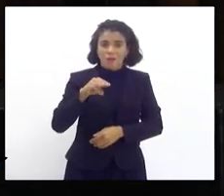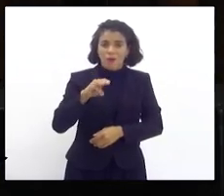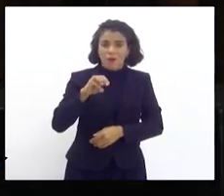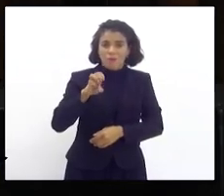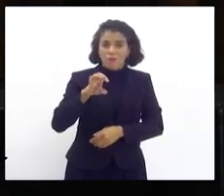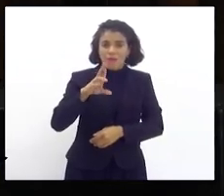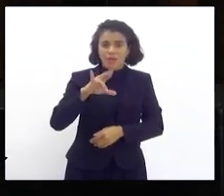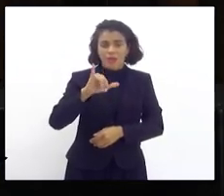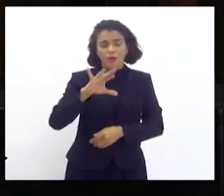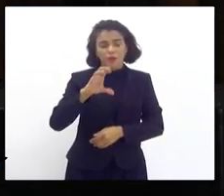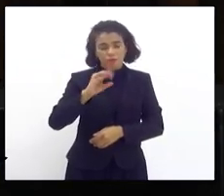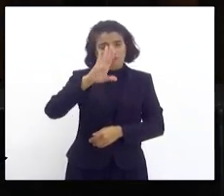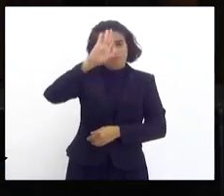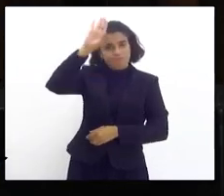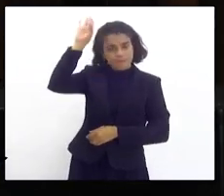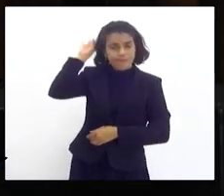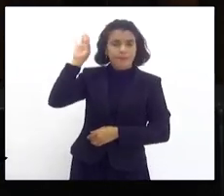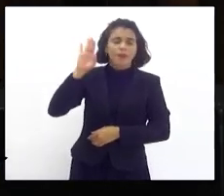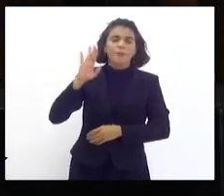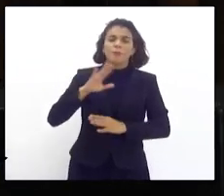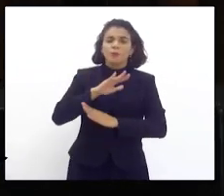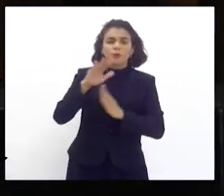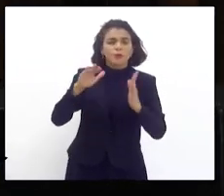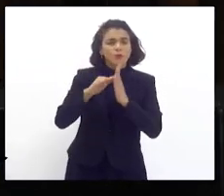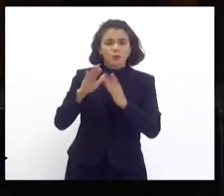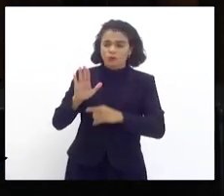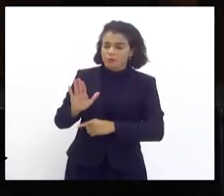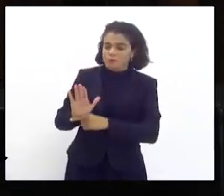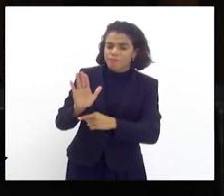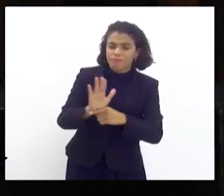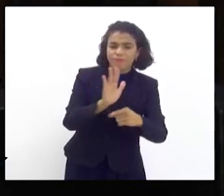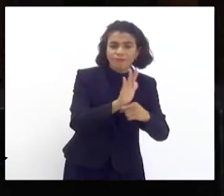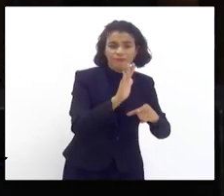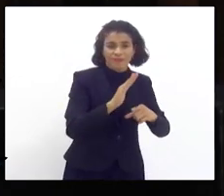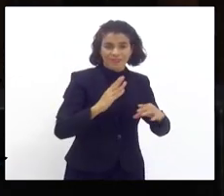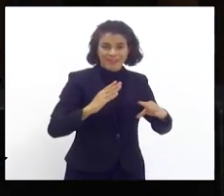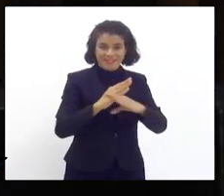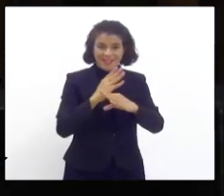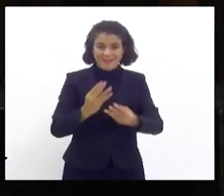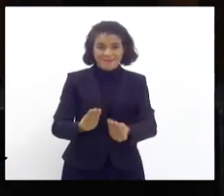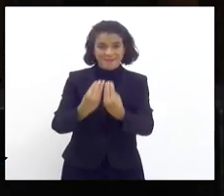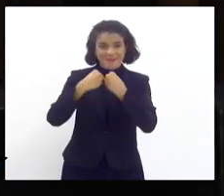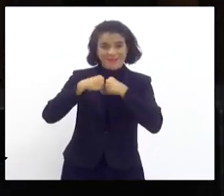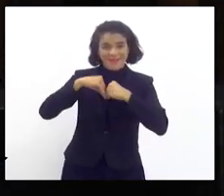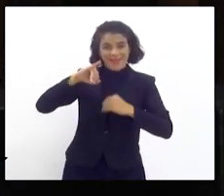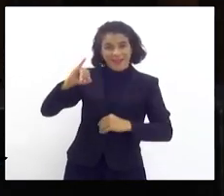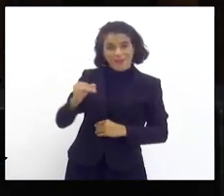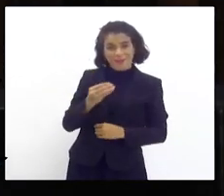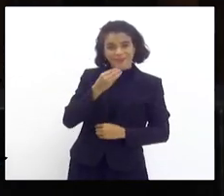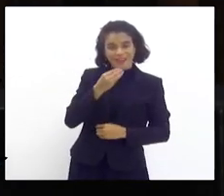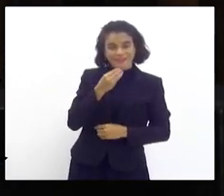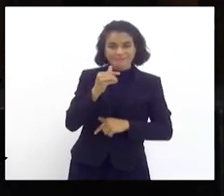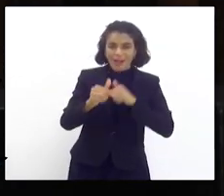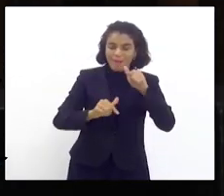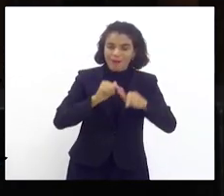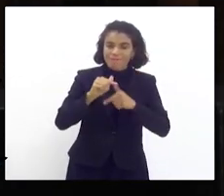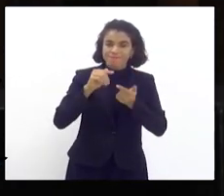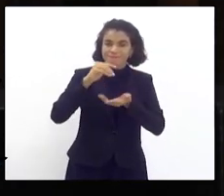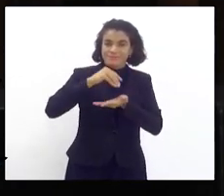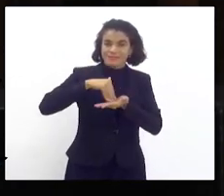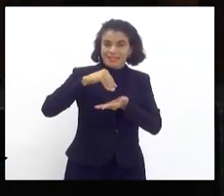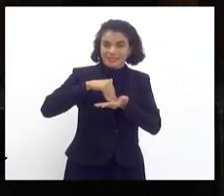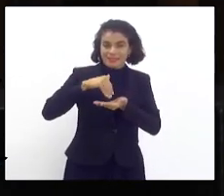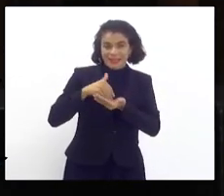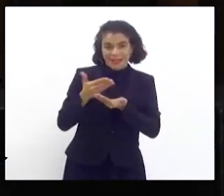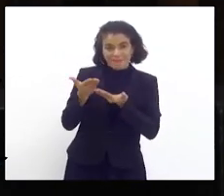parabenizar por tudo que tem feito na cidade, e agradecer por ter me dado a oportunidade de ser secretário dele, no qual eu me sinto